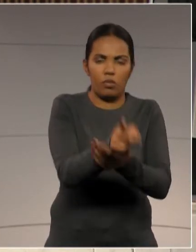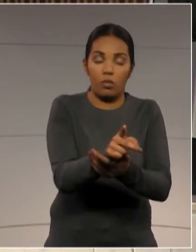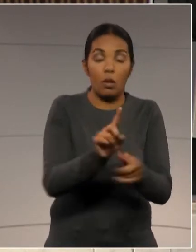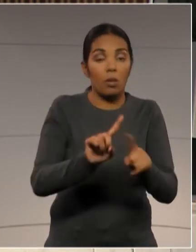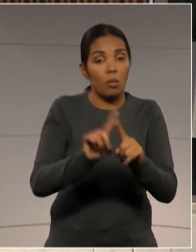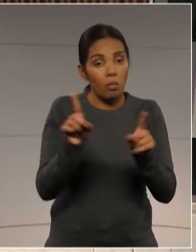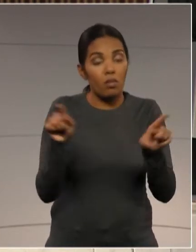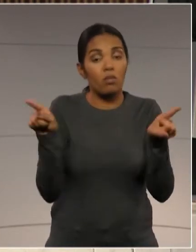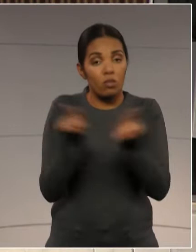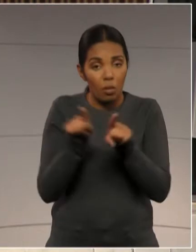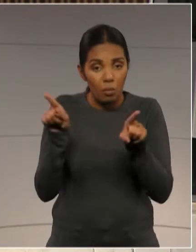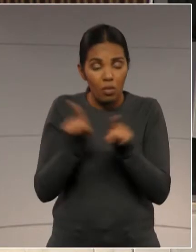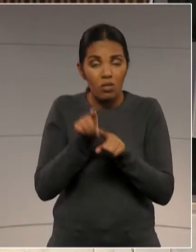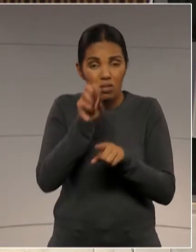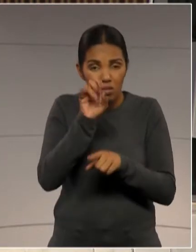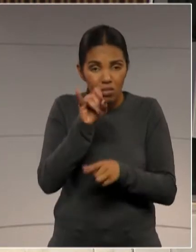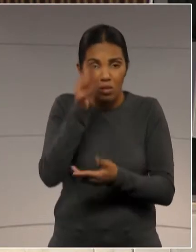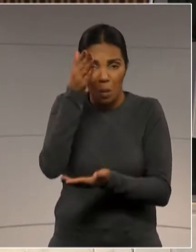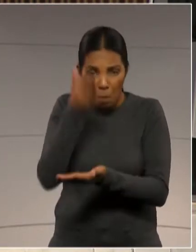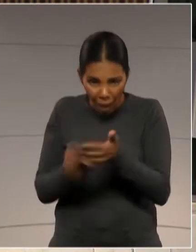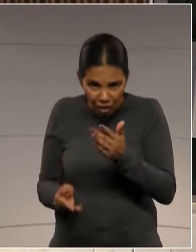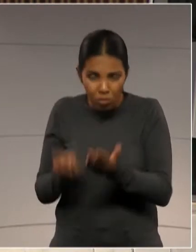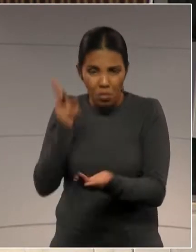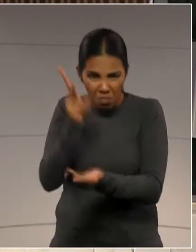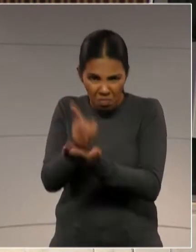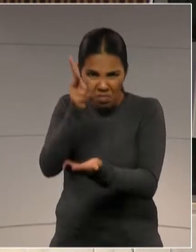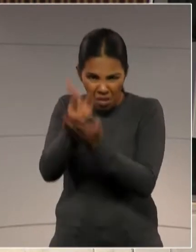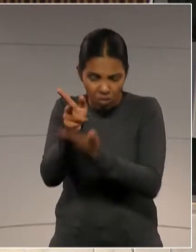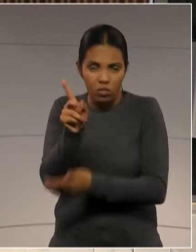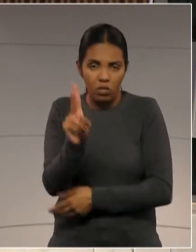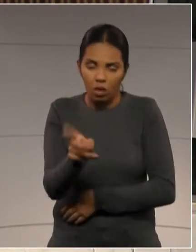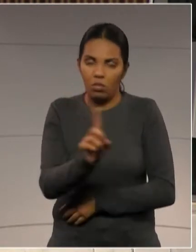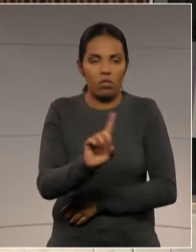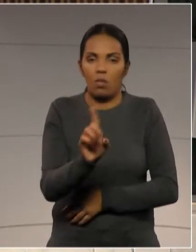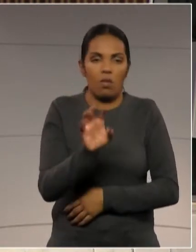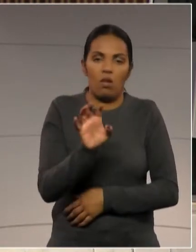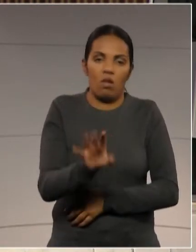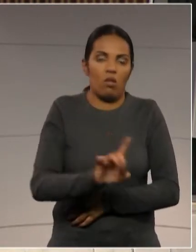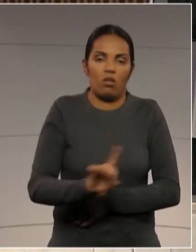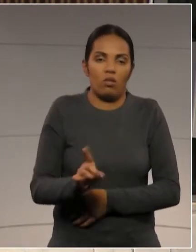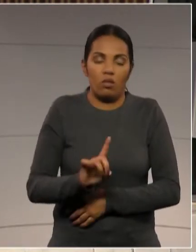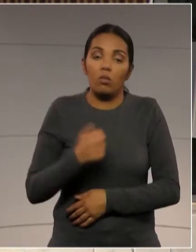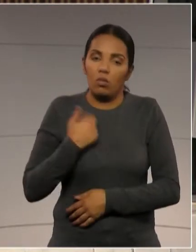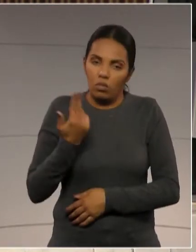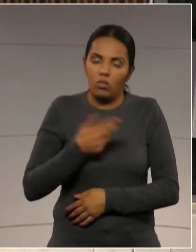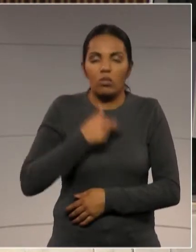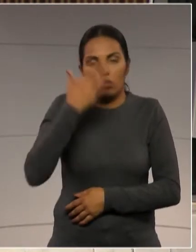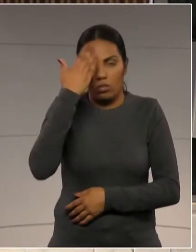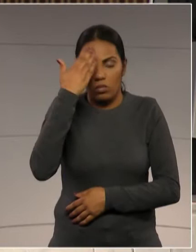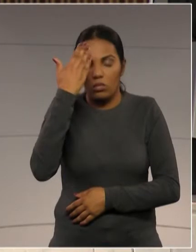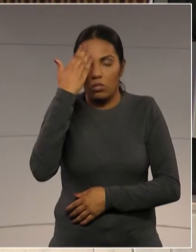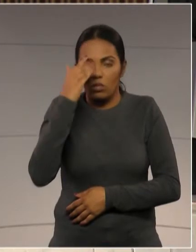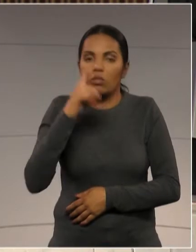também nenhuma derrota é definitiva. E nós sabemos que estamos tendo derrotas